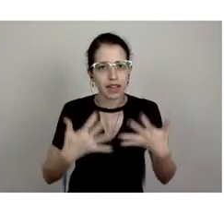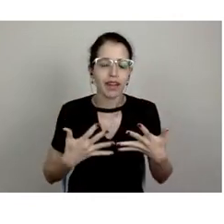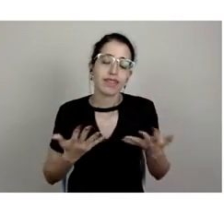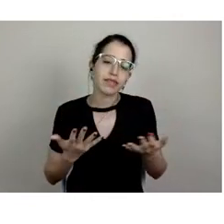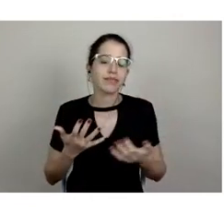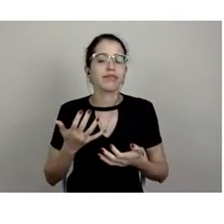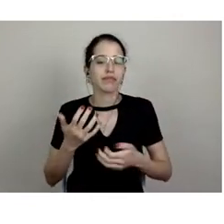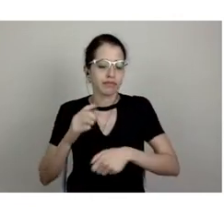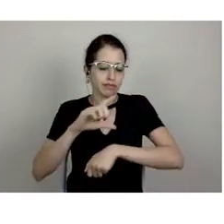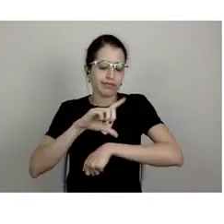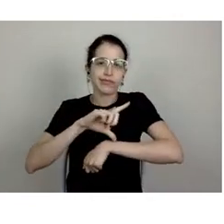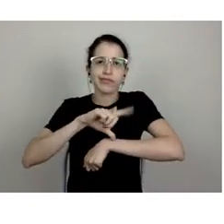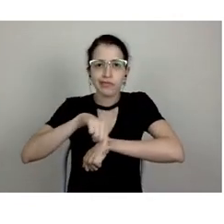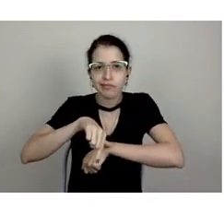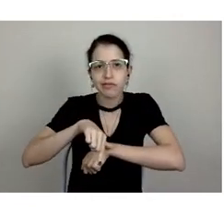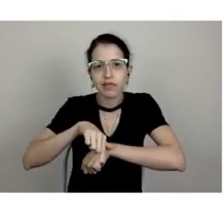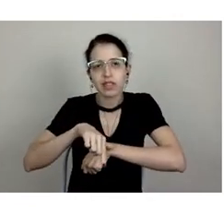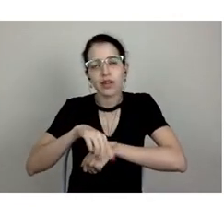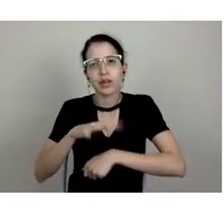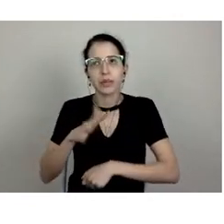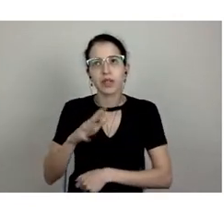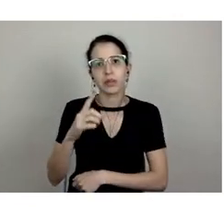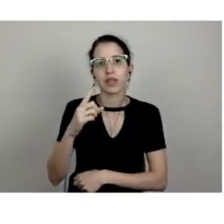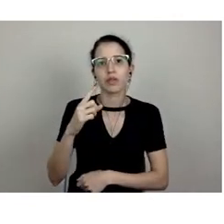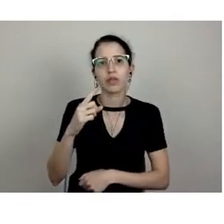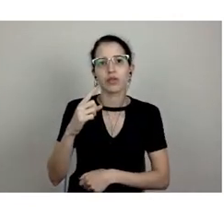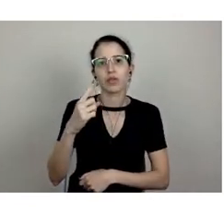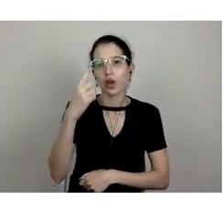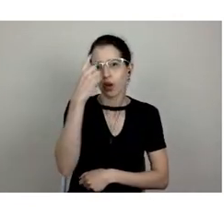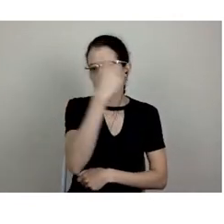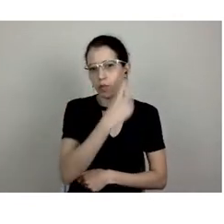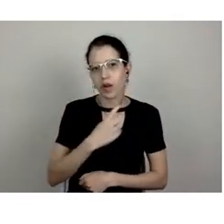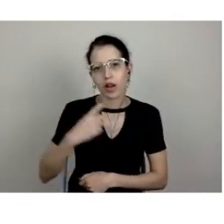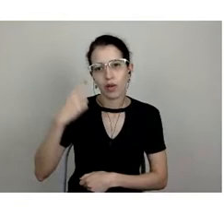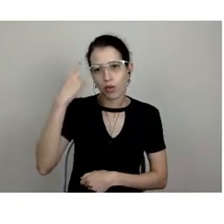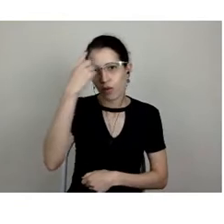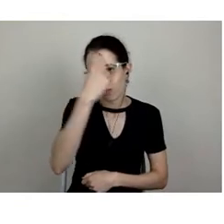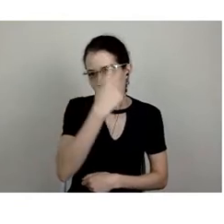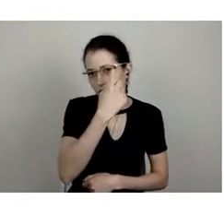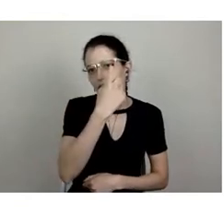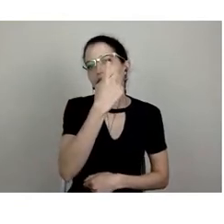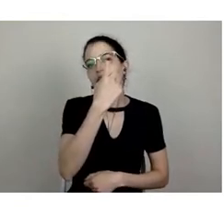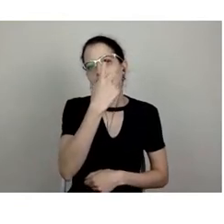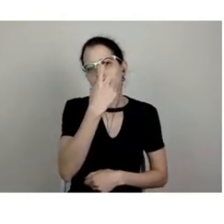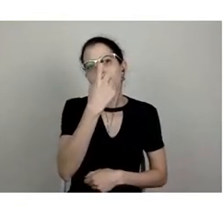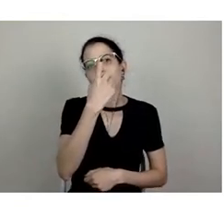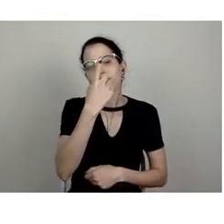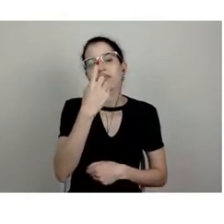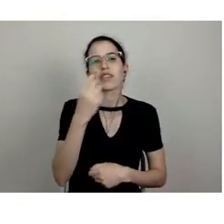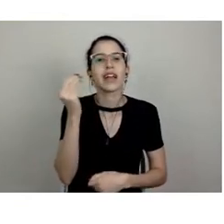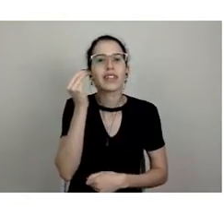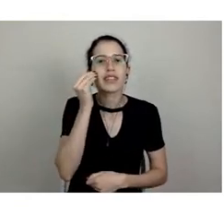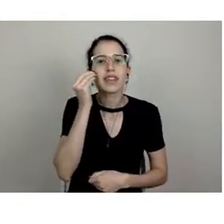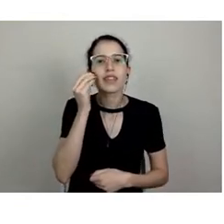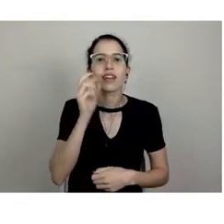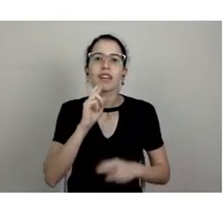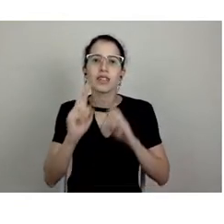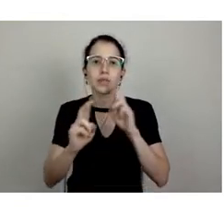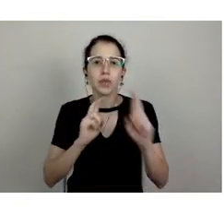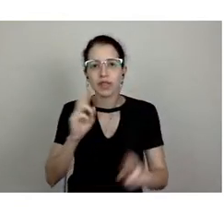uma hora disponível, talvez alguns minutos a mais para tentar abordar ao menos as grandes dúvidas que